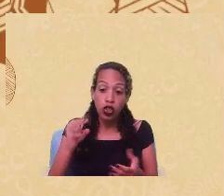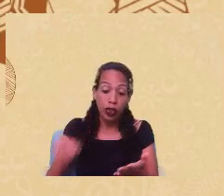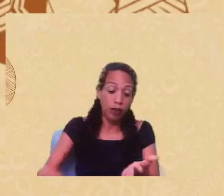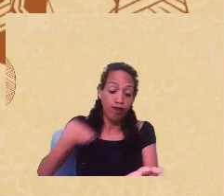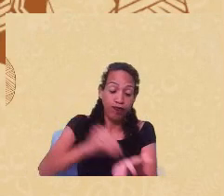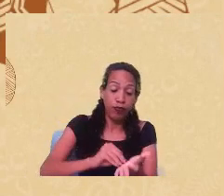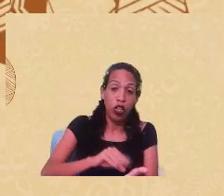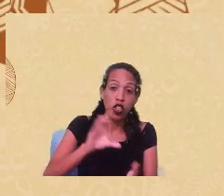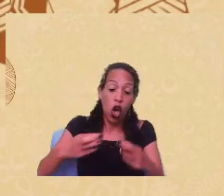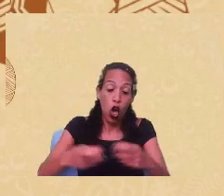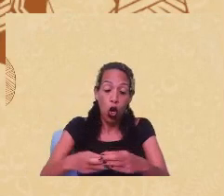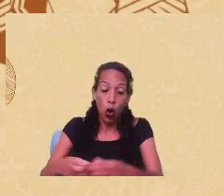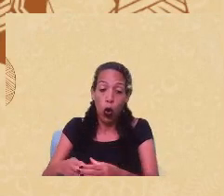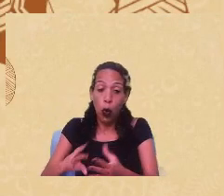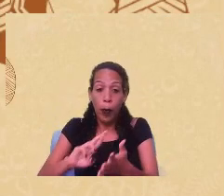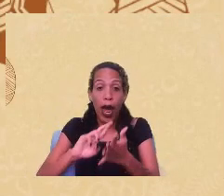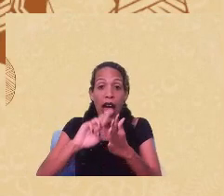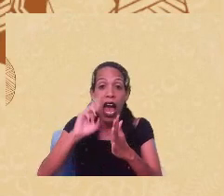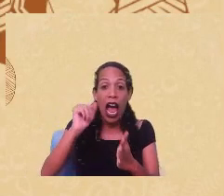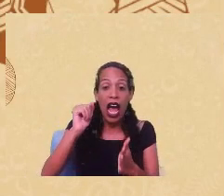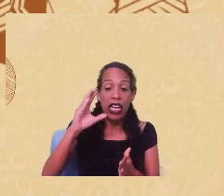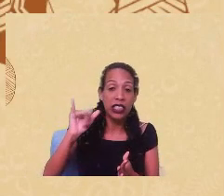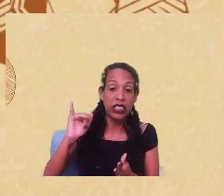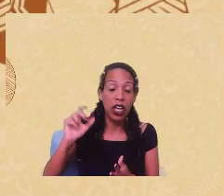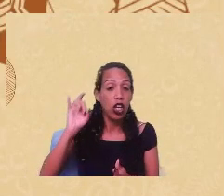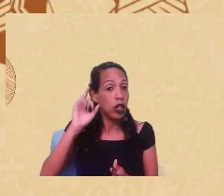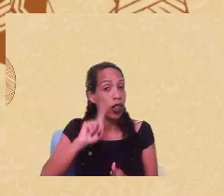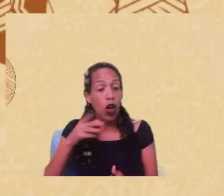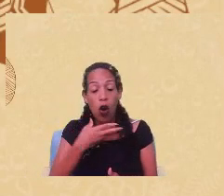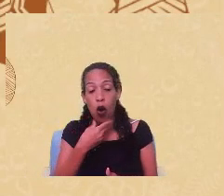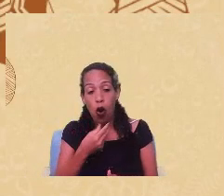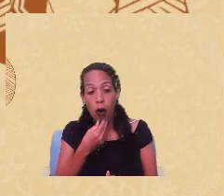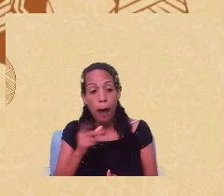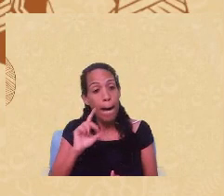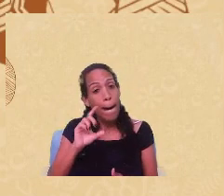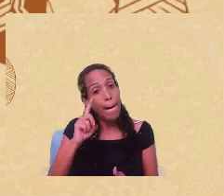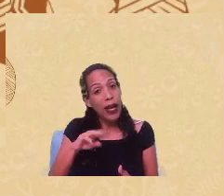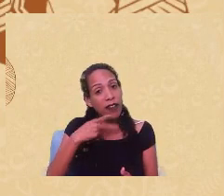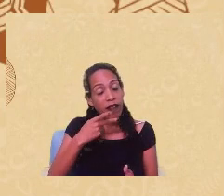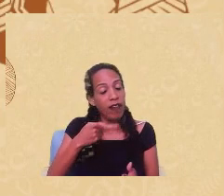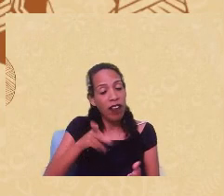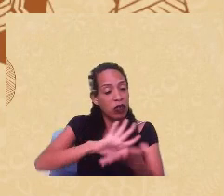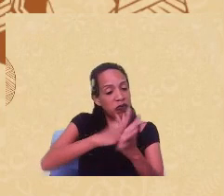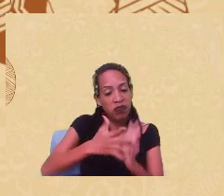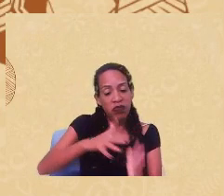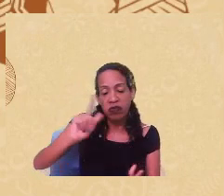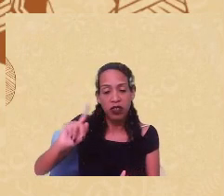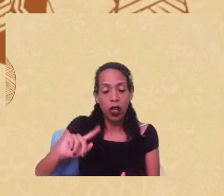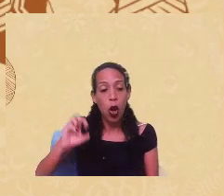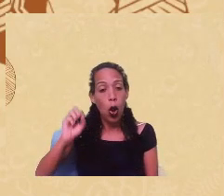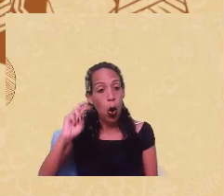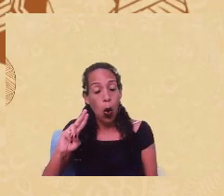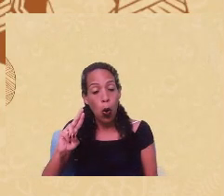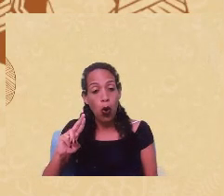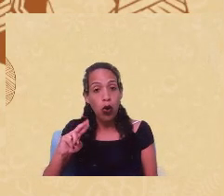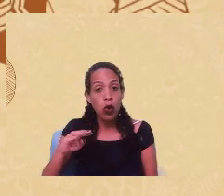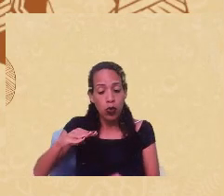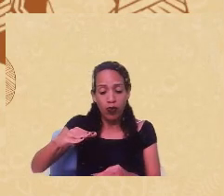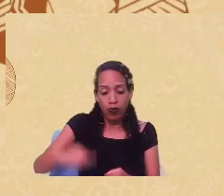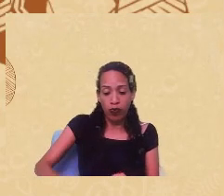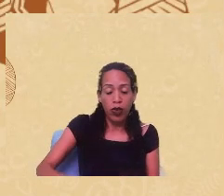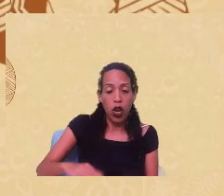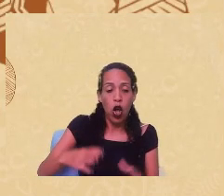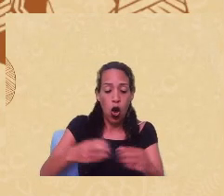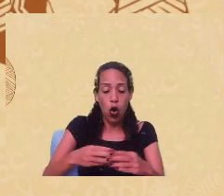grupo racial e não os homens e essa situação não é considerada uma discriminação racial, né, ou quando um subgrupo de mulheres eles